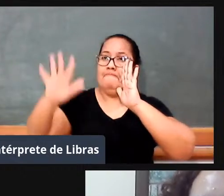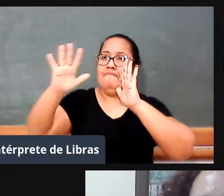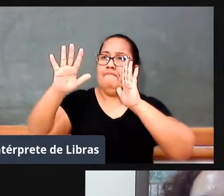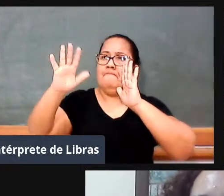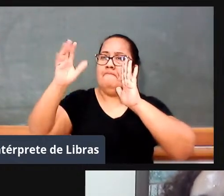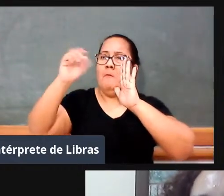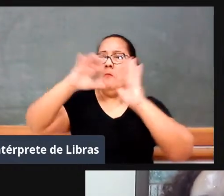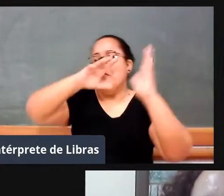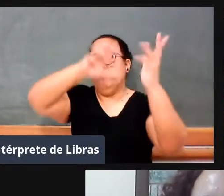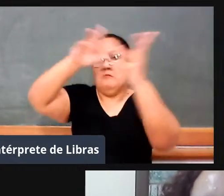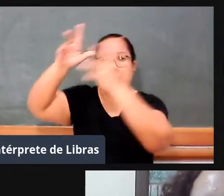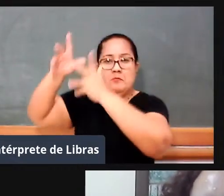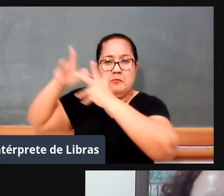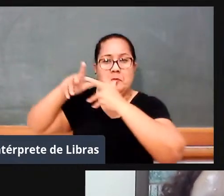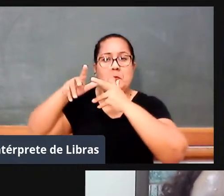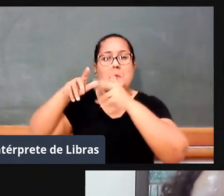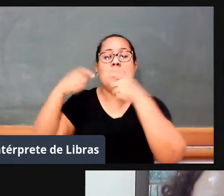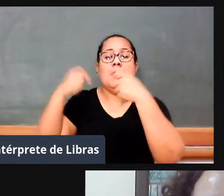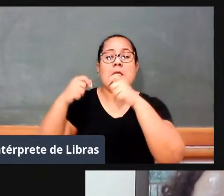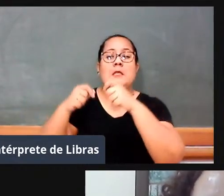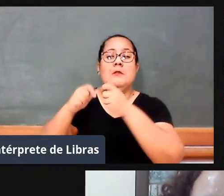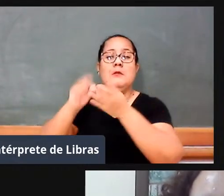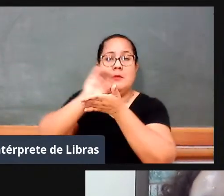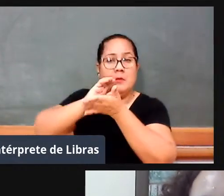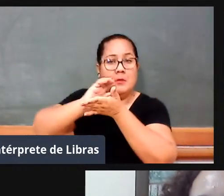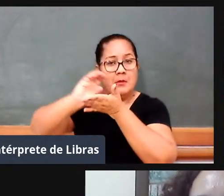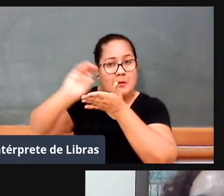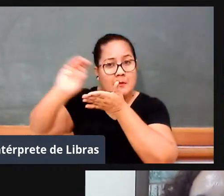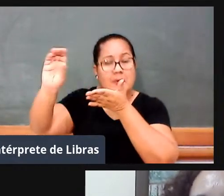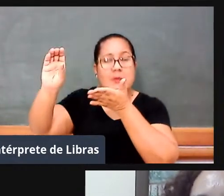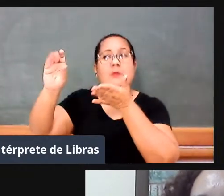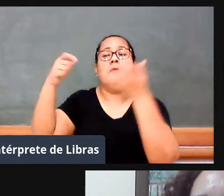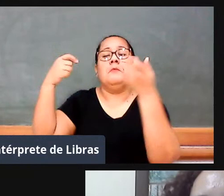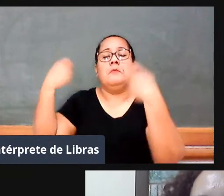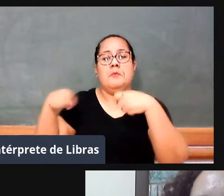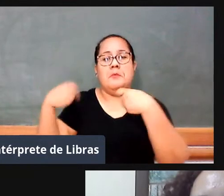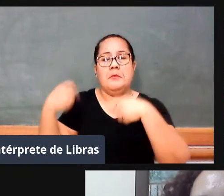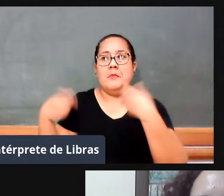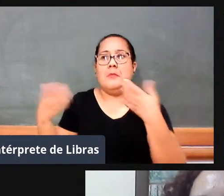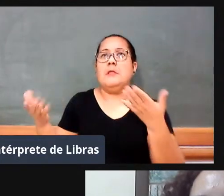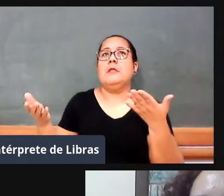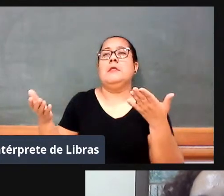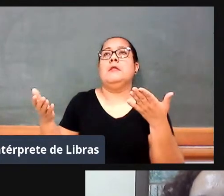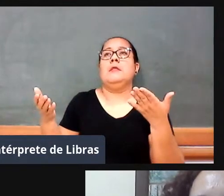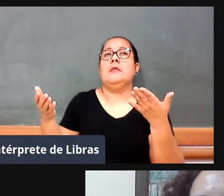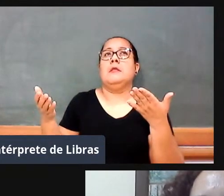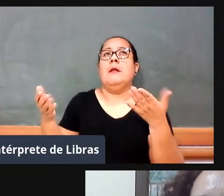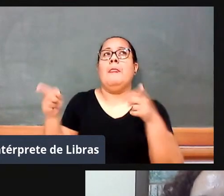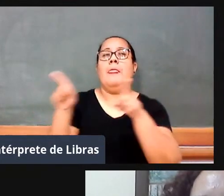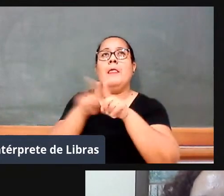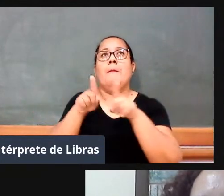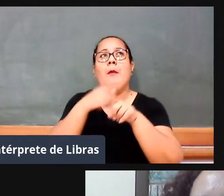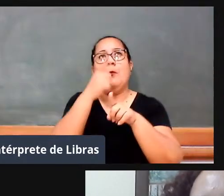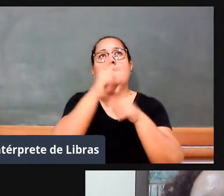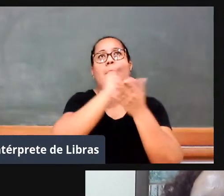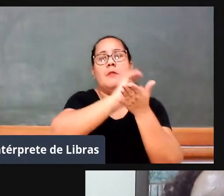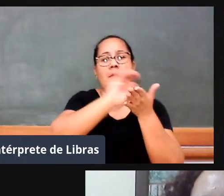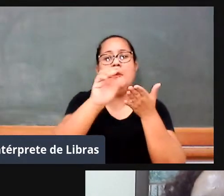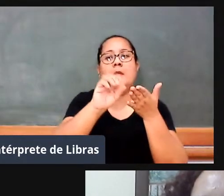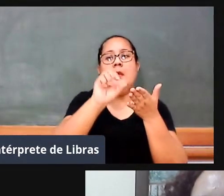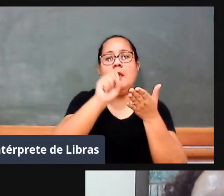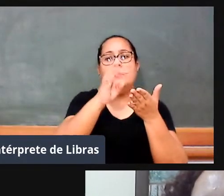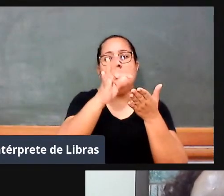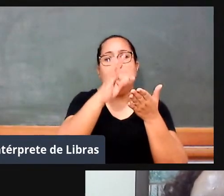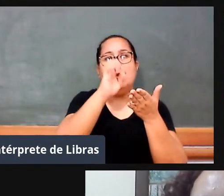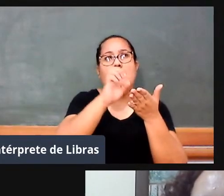financiamentos de Banco Mundial, os financiamentos da OSDE, bom, então,